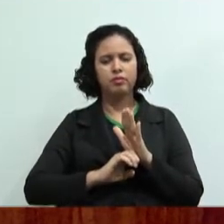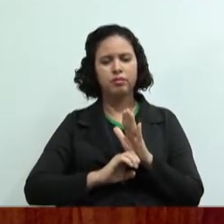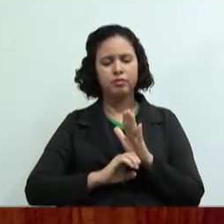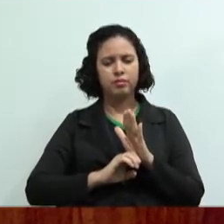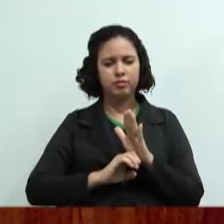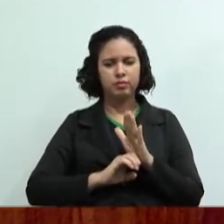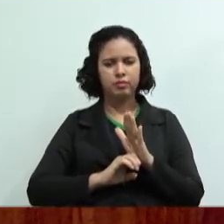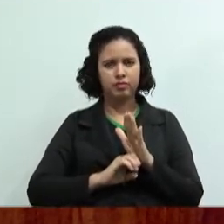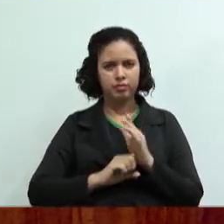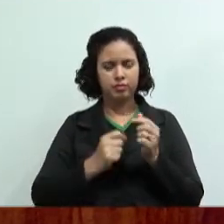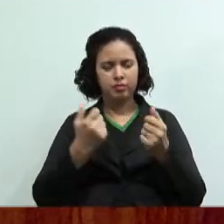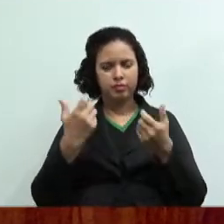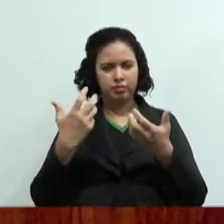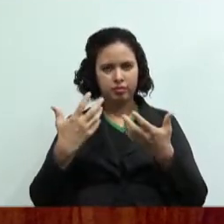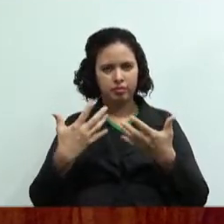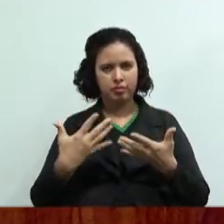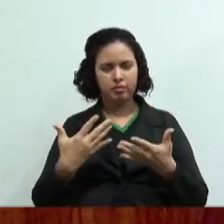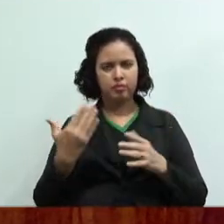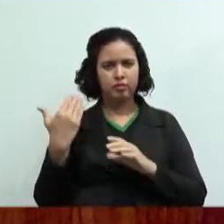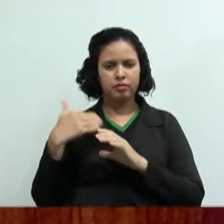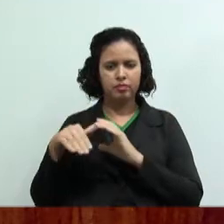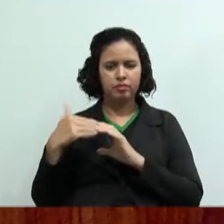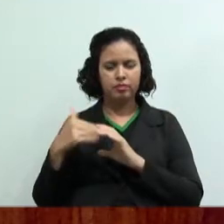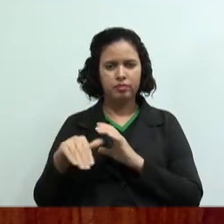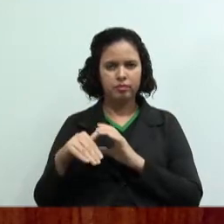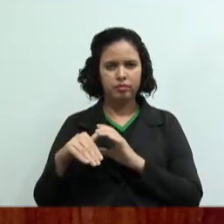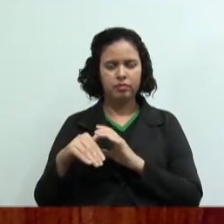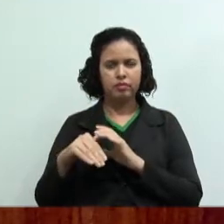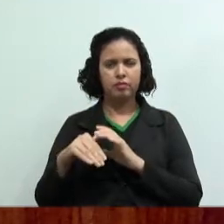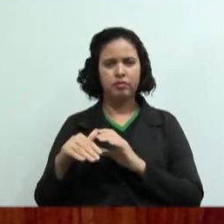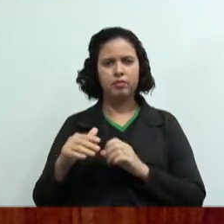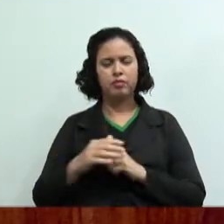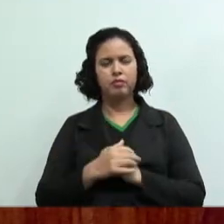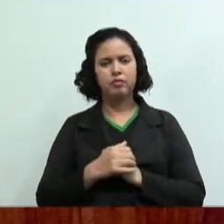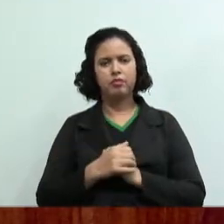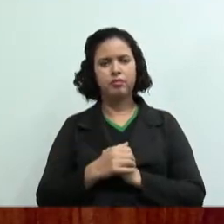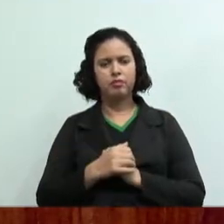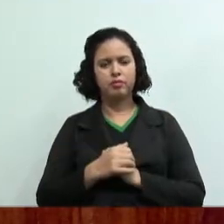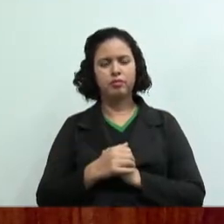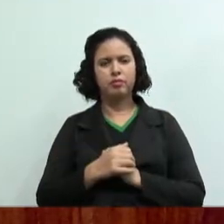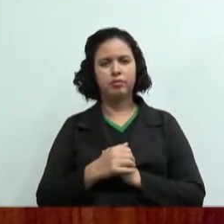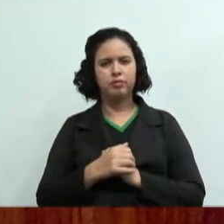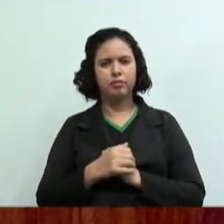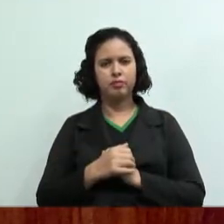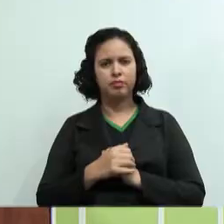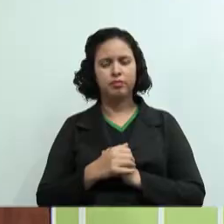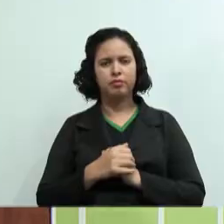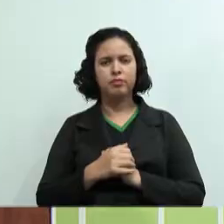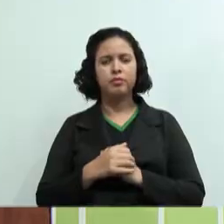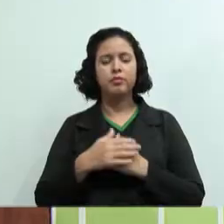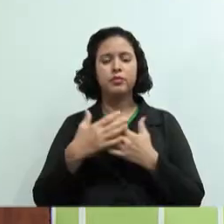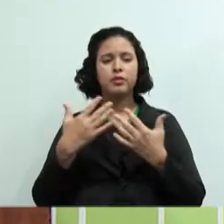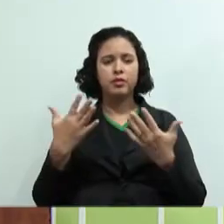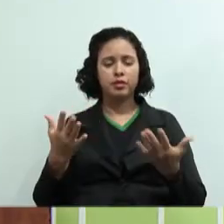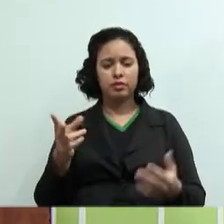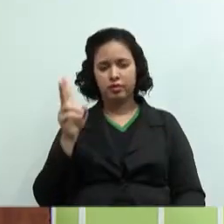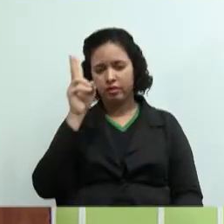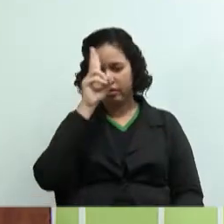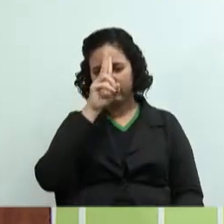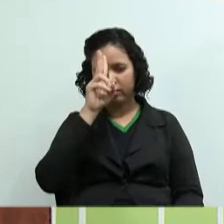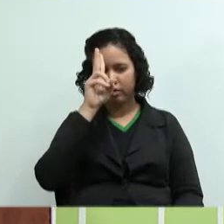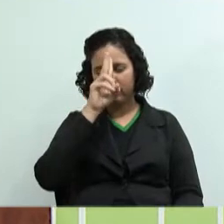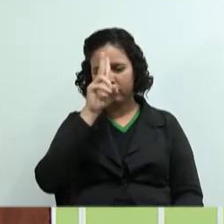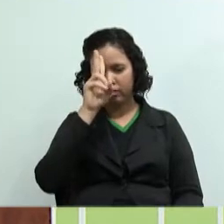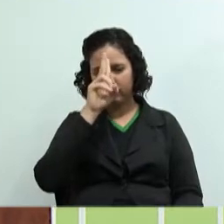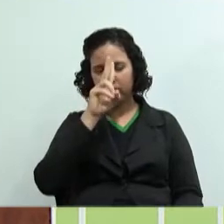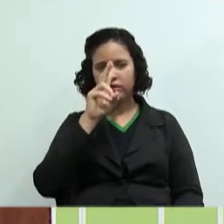começou a falar, né, da questão que você enviou e ela disse que ainda não recebeu. Aí... Ah, tá. Bom, pessoal, só lembrando aqui,